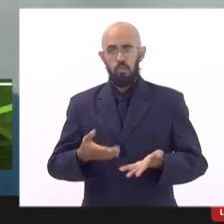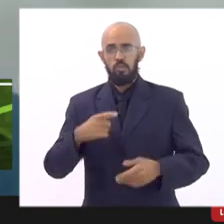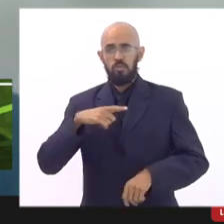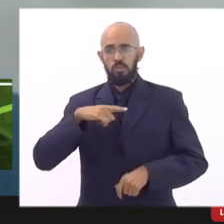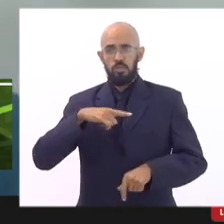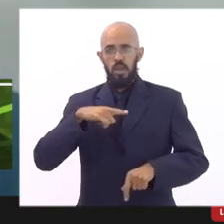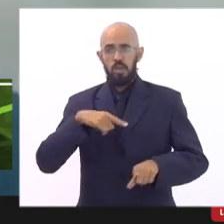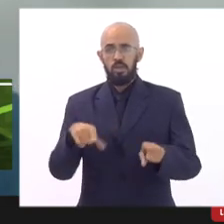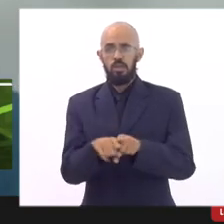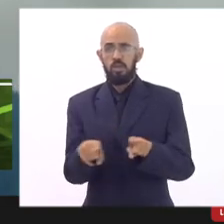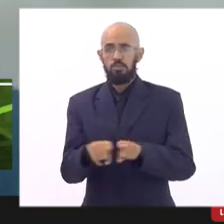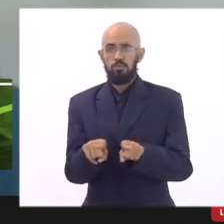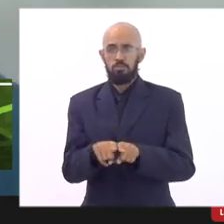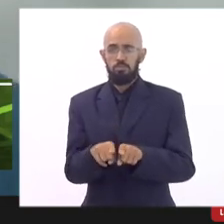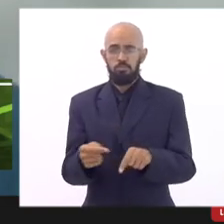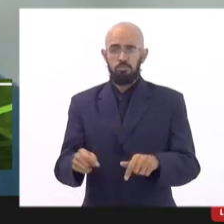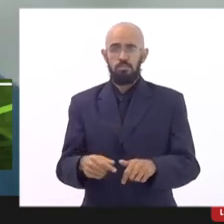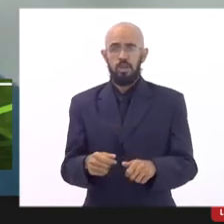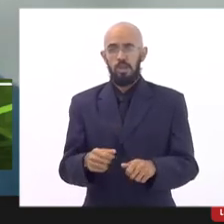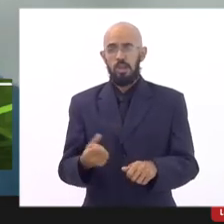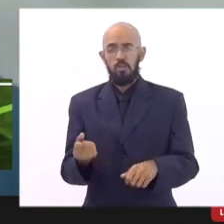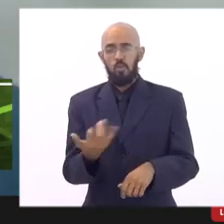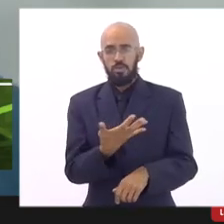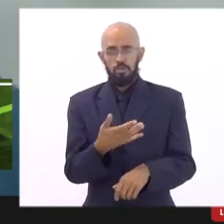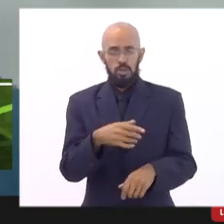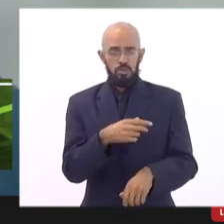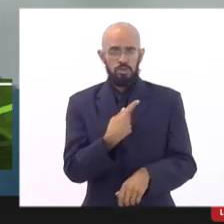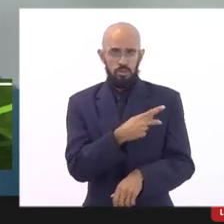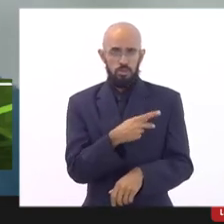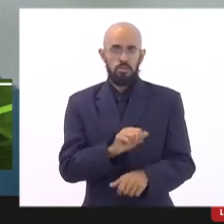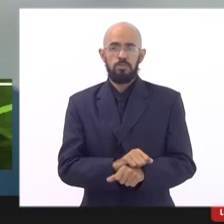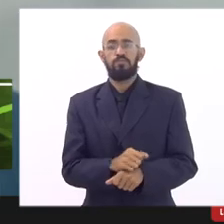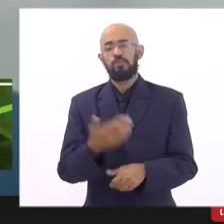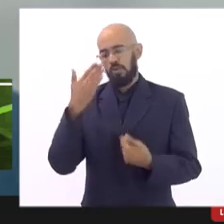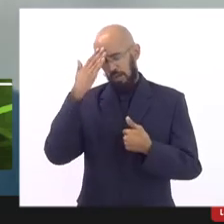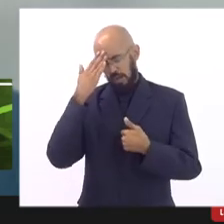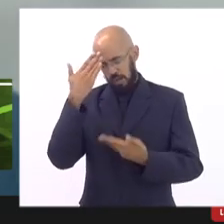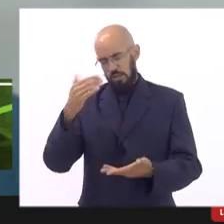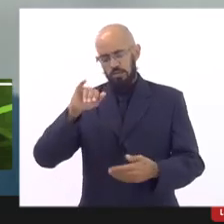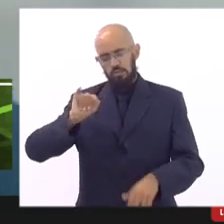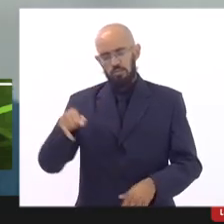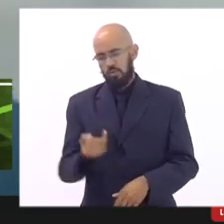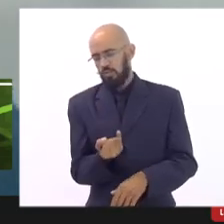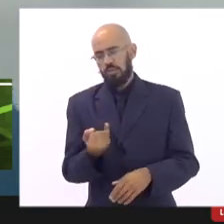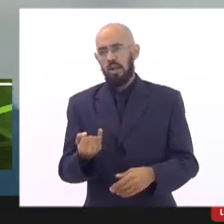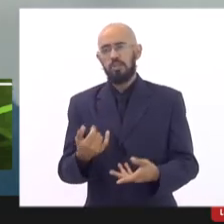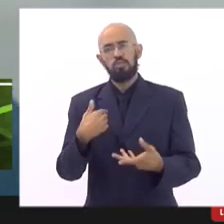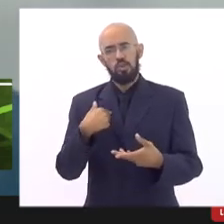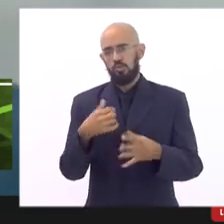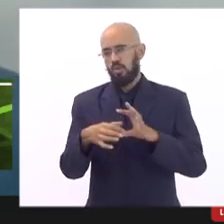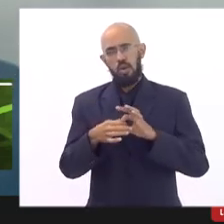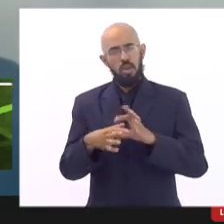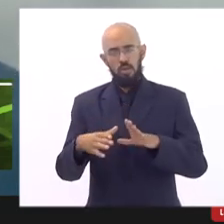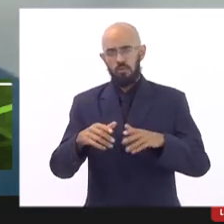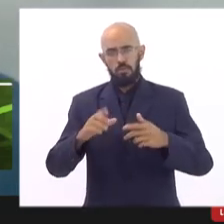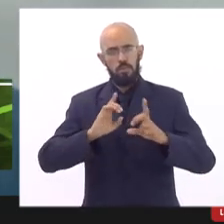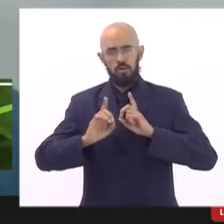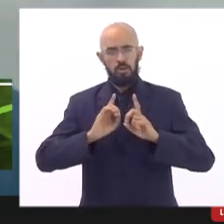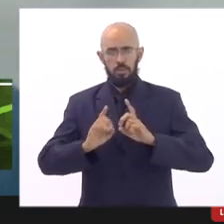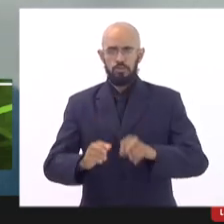propriamente há um número deles agradeço aqui a oportunidade e fico aqui à disposição para debate muito obrigado